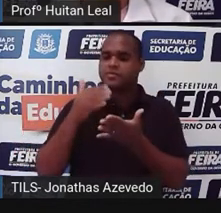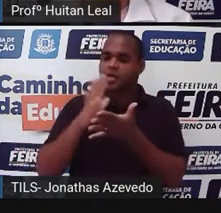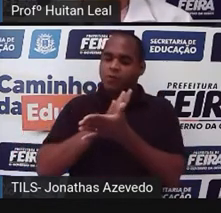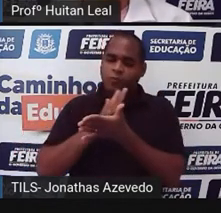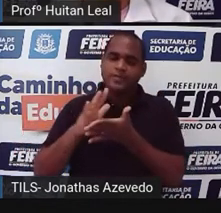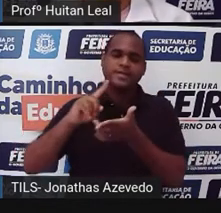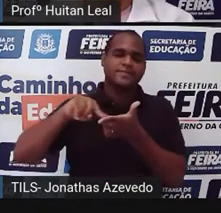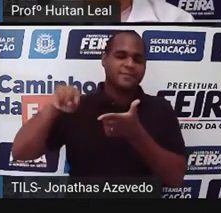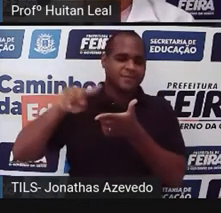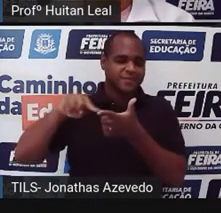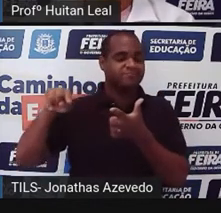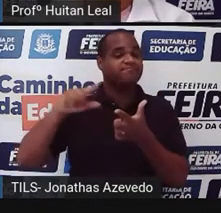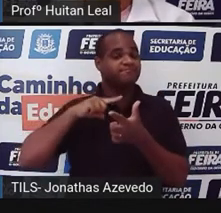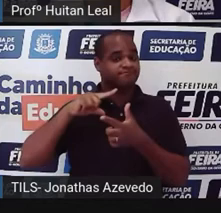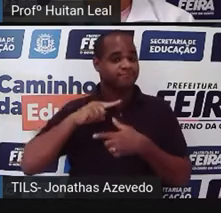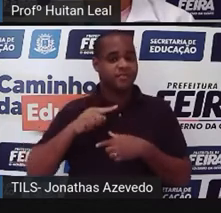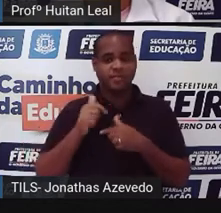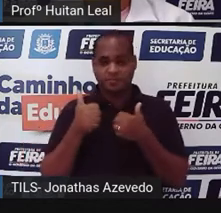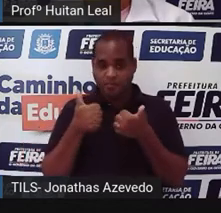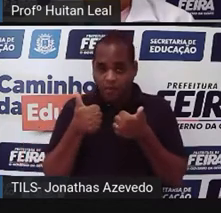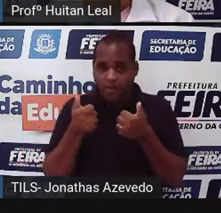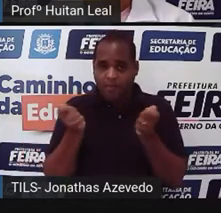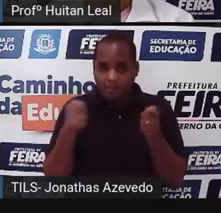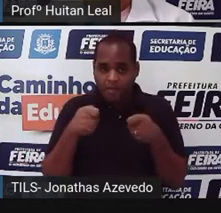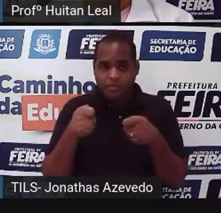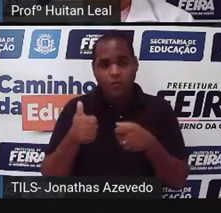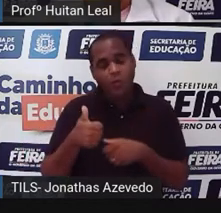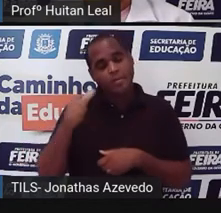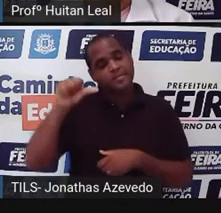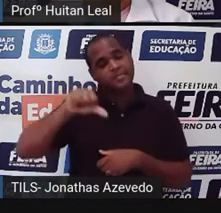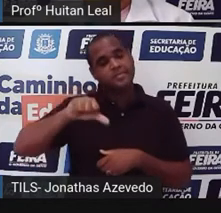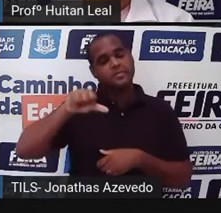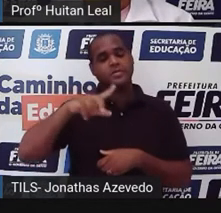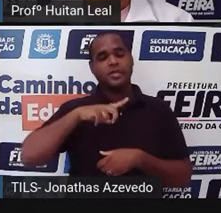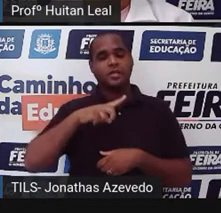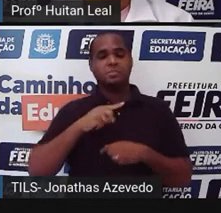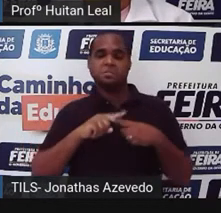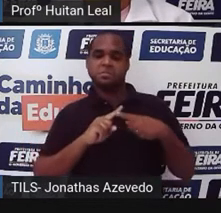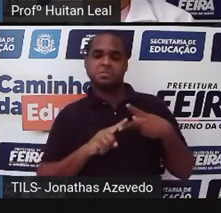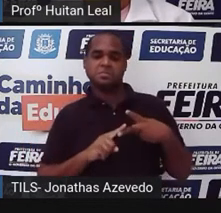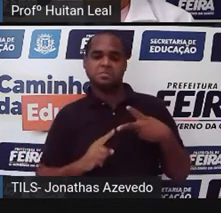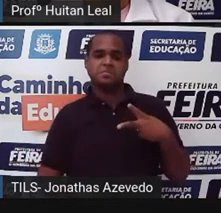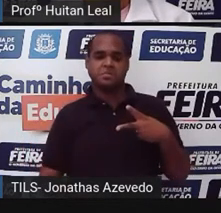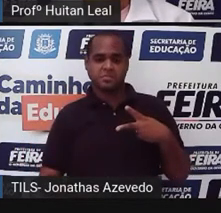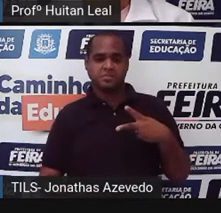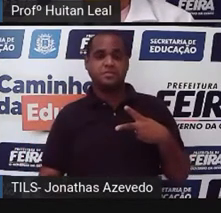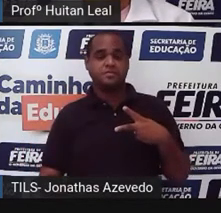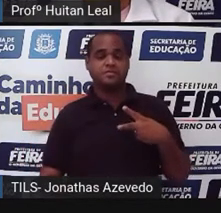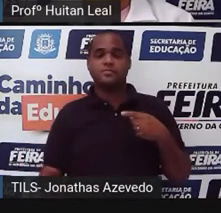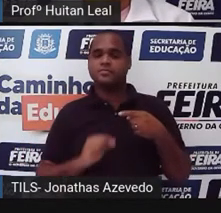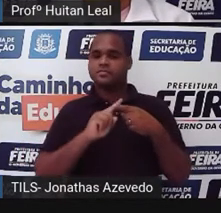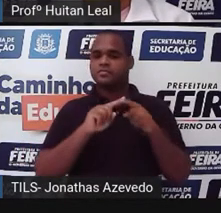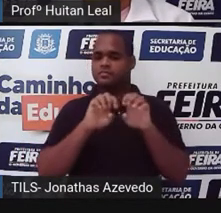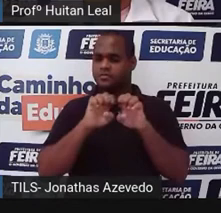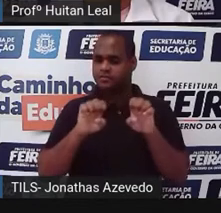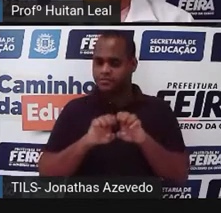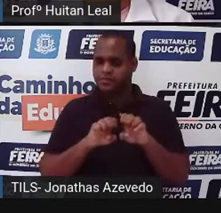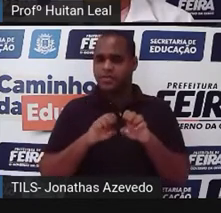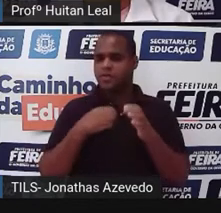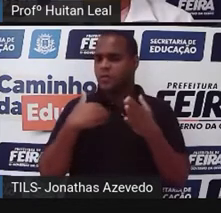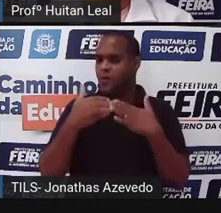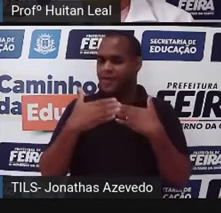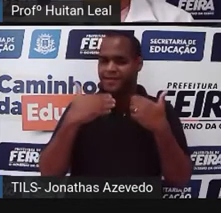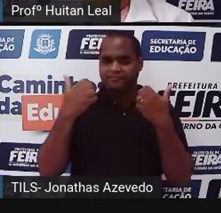consequência, que pode ser positiva ou negativa. Então, qual é a estrutura de qualquer conto?